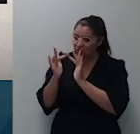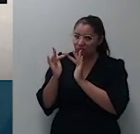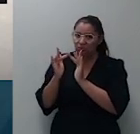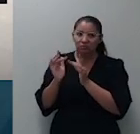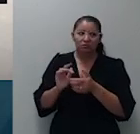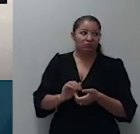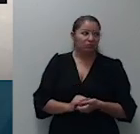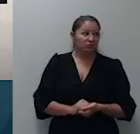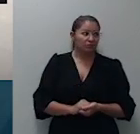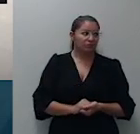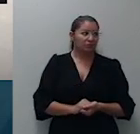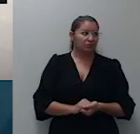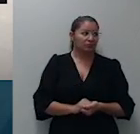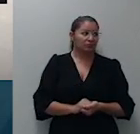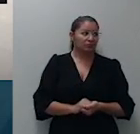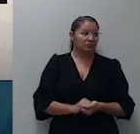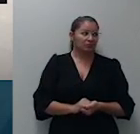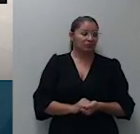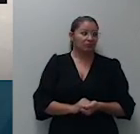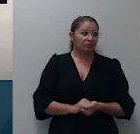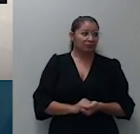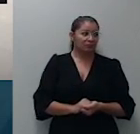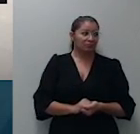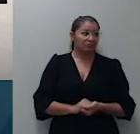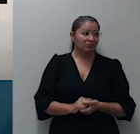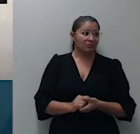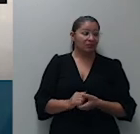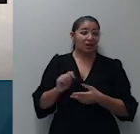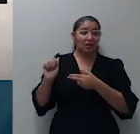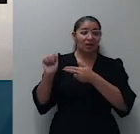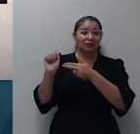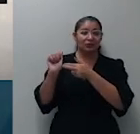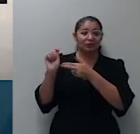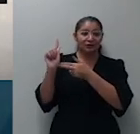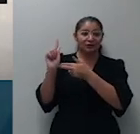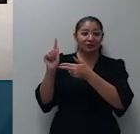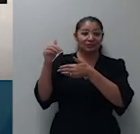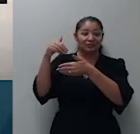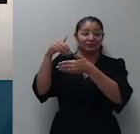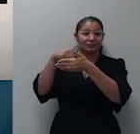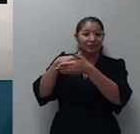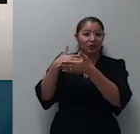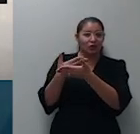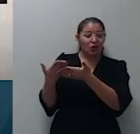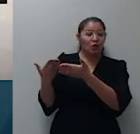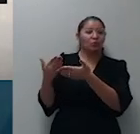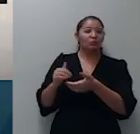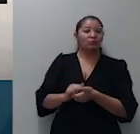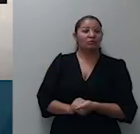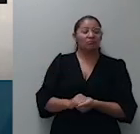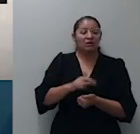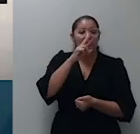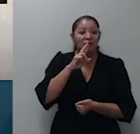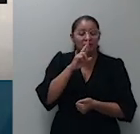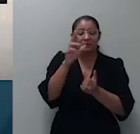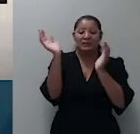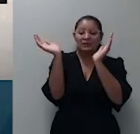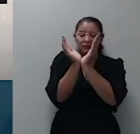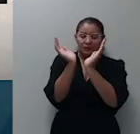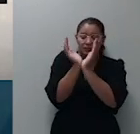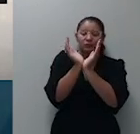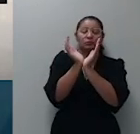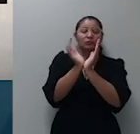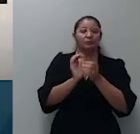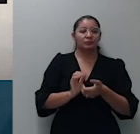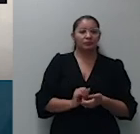vamos então agravo interno desprovido nos termos do voto do relator decisão unânima obrigado senhor